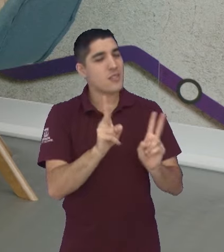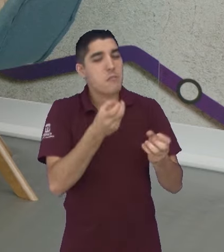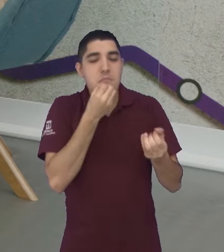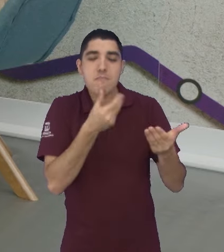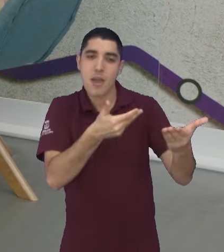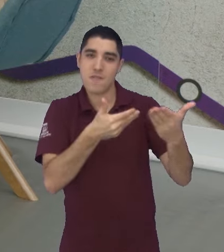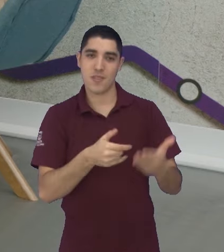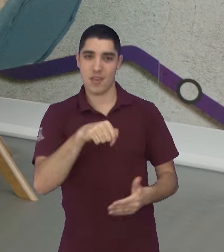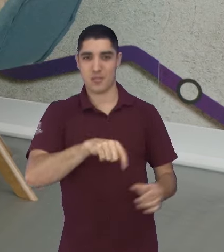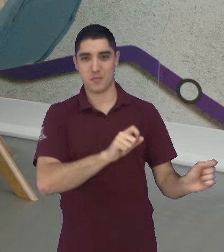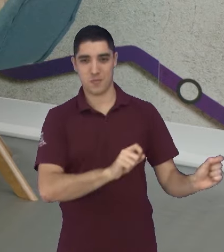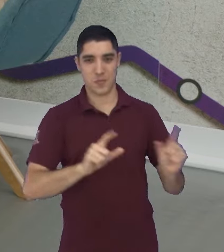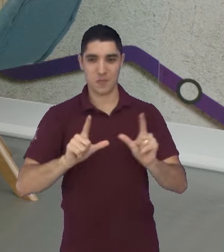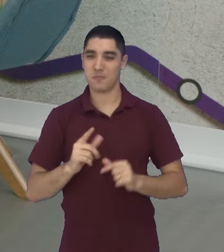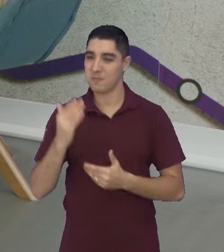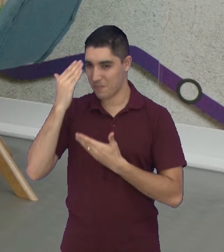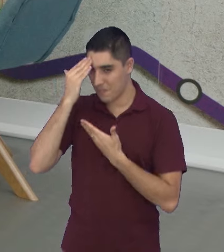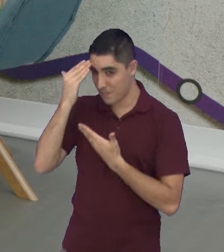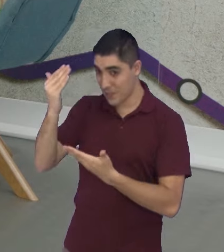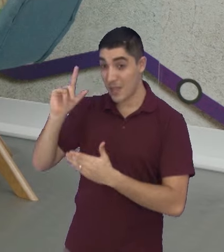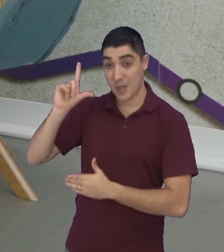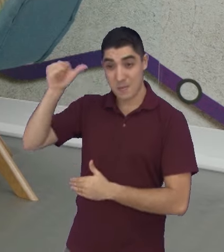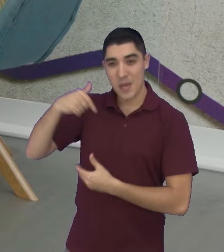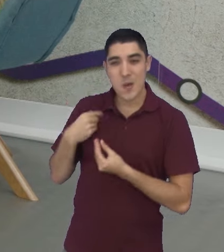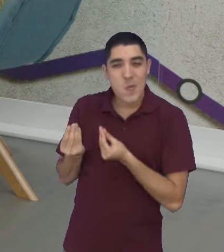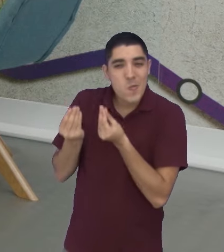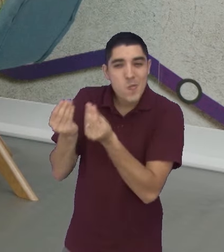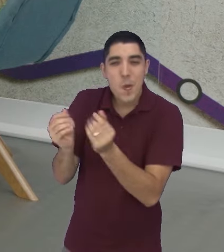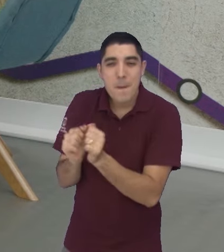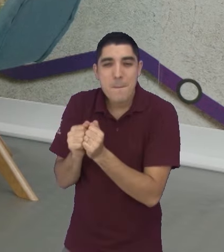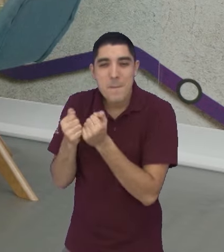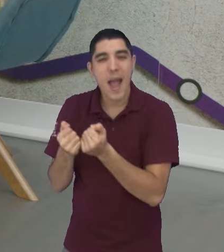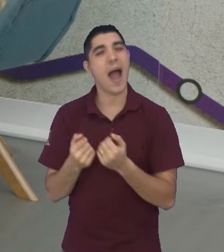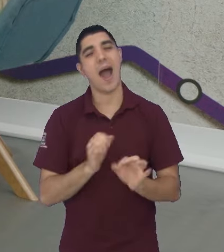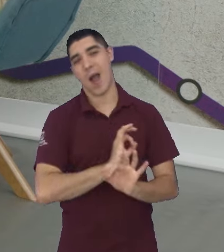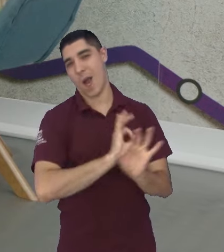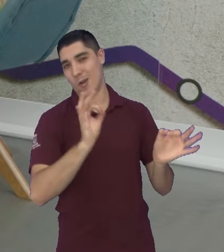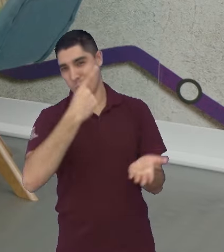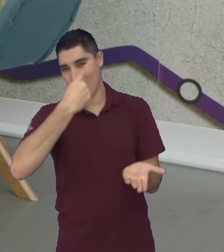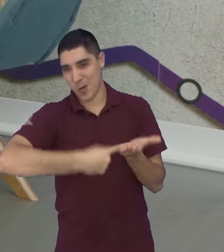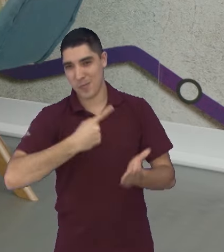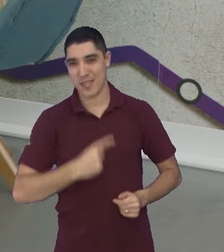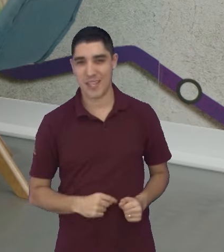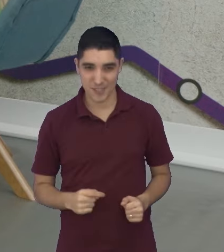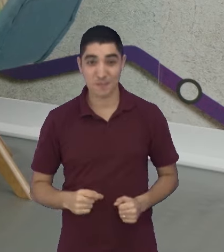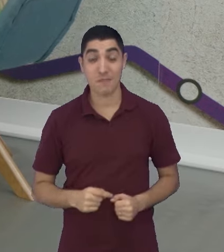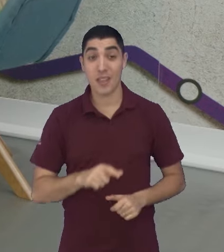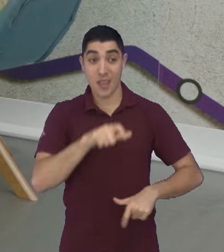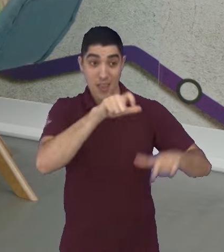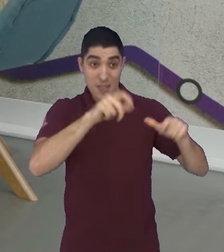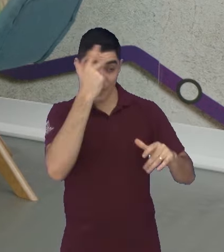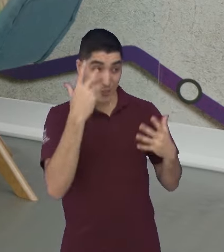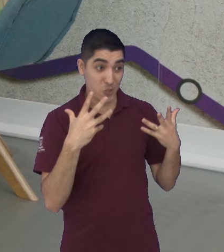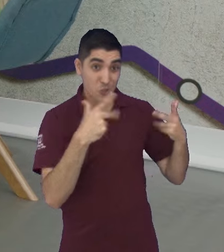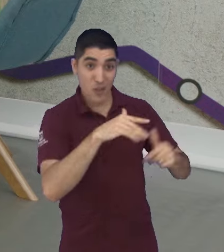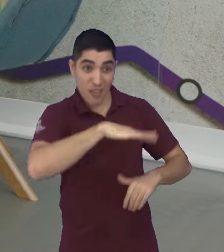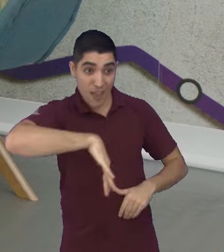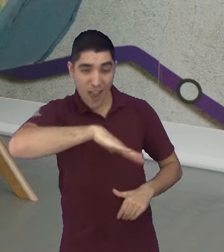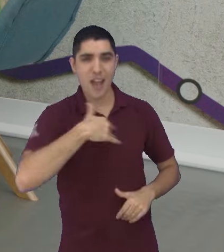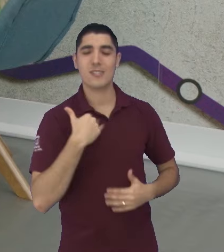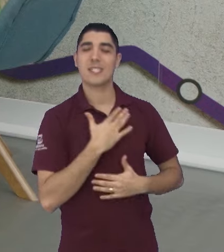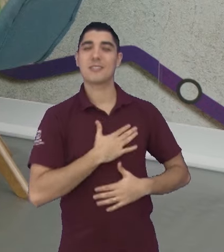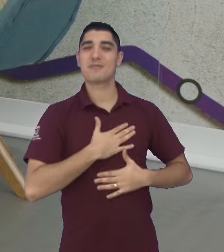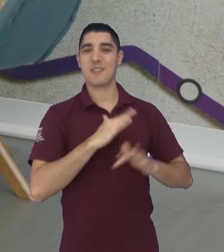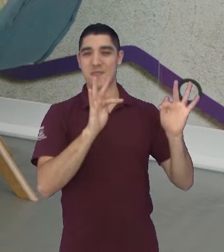-vinda que é o Estação Mercado porque a gente está aqui para ajudar. próxima eu trago um pãozinho. Ah, então tá bom. Combinado. Tá ótimo. pessoal aqui do estúdio, todo mundo aqui, equipe toda, vai ficar muito